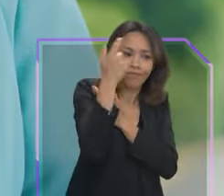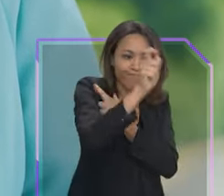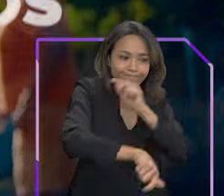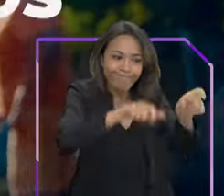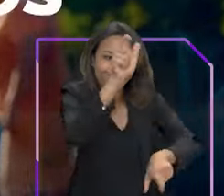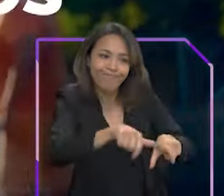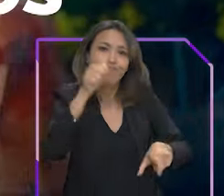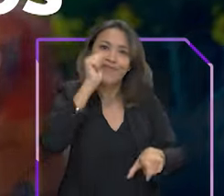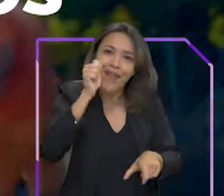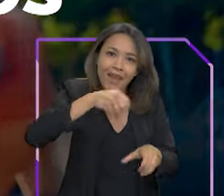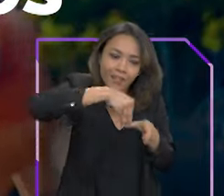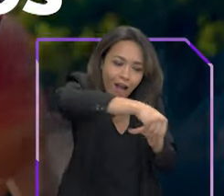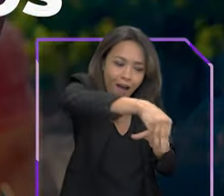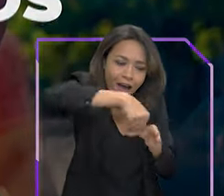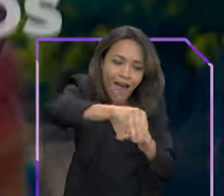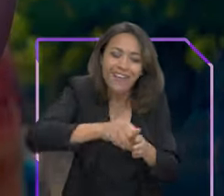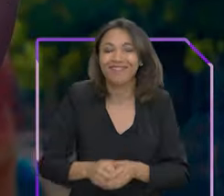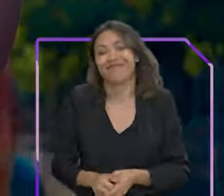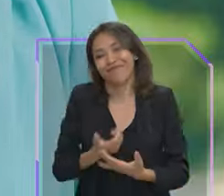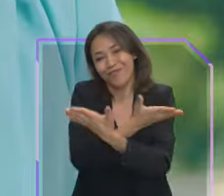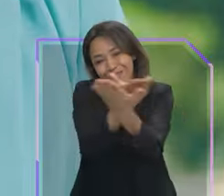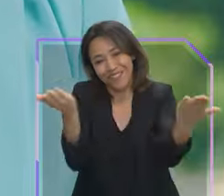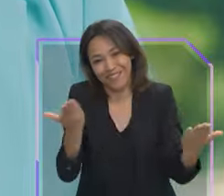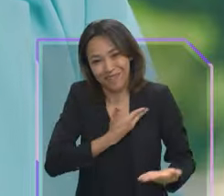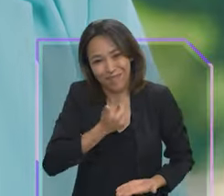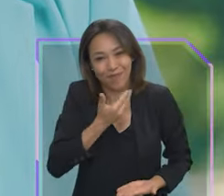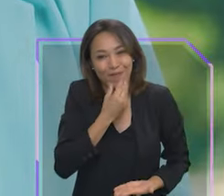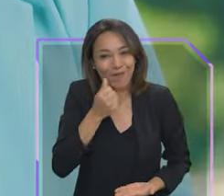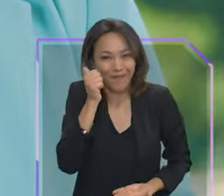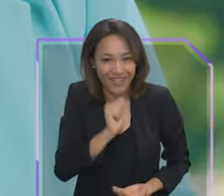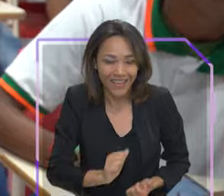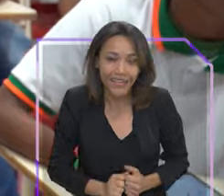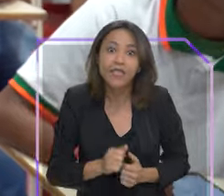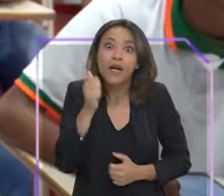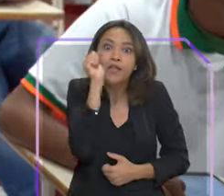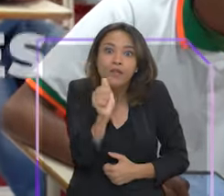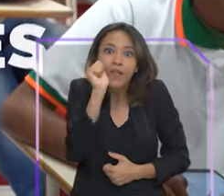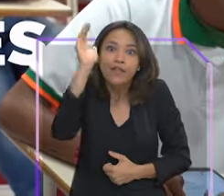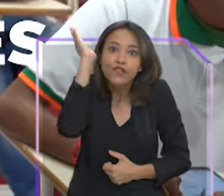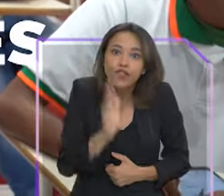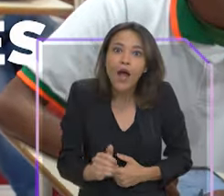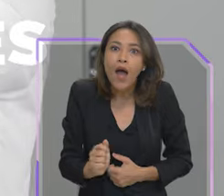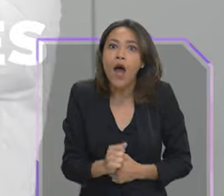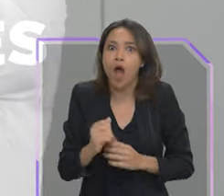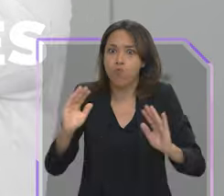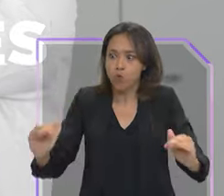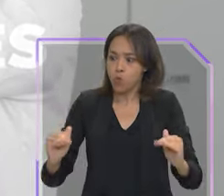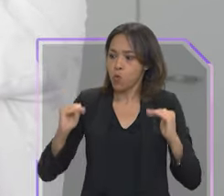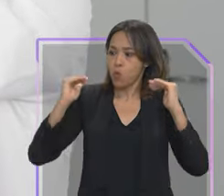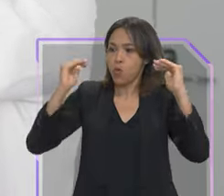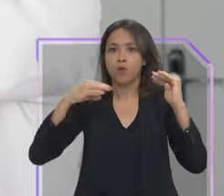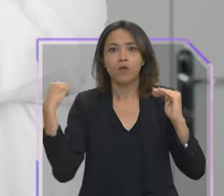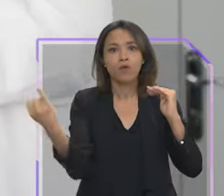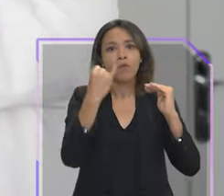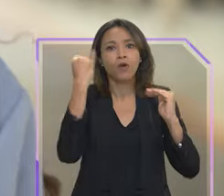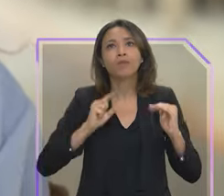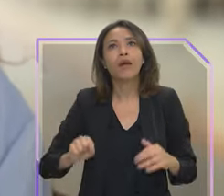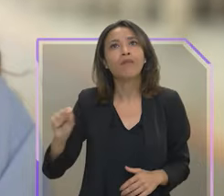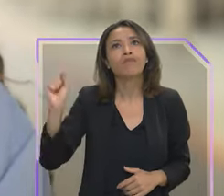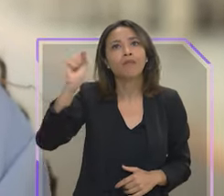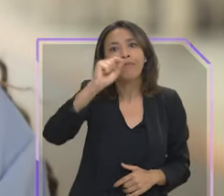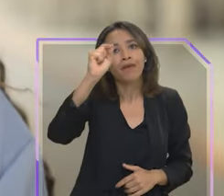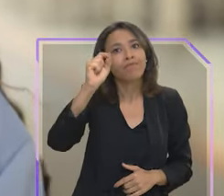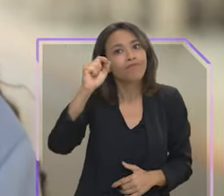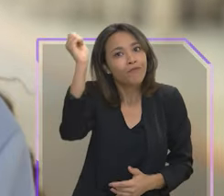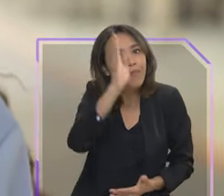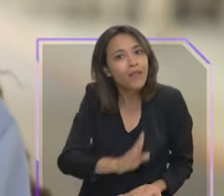plantados e colhidos por mulheres. Minhas amigas e meus amigos, as mulheres já ocupam espaços importantes em todos os